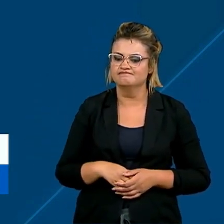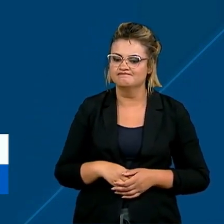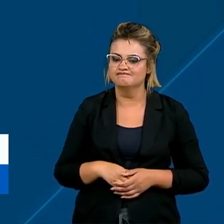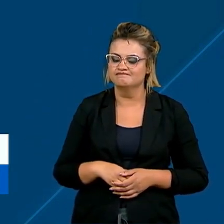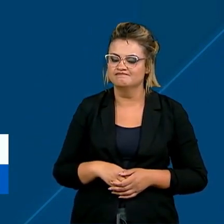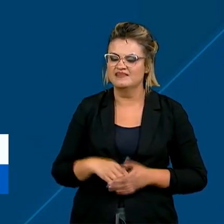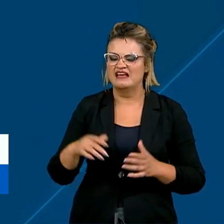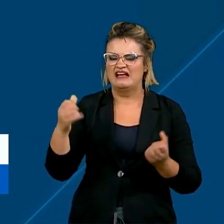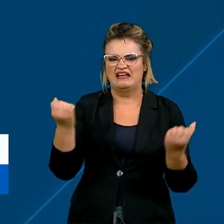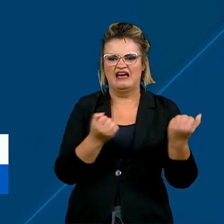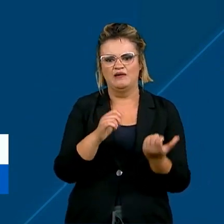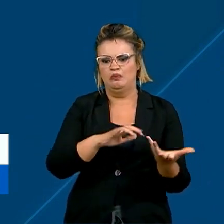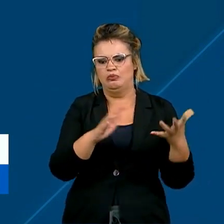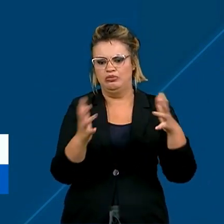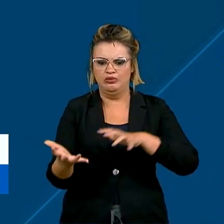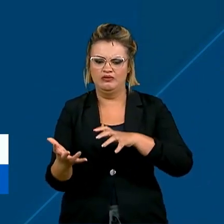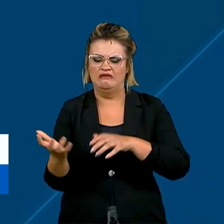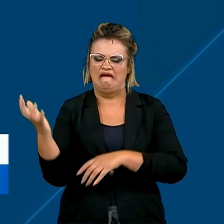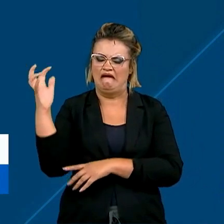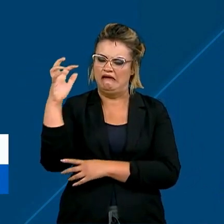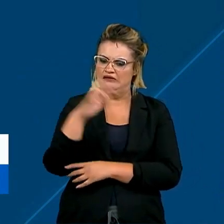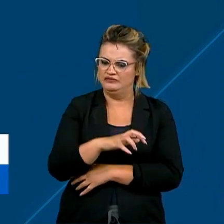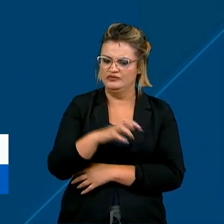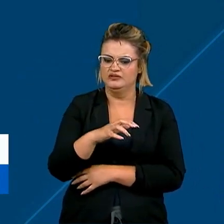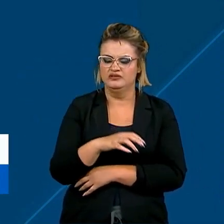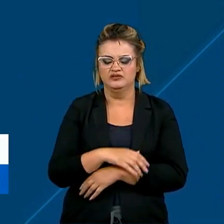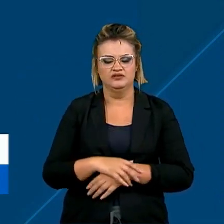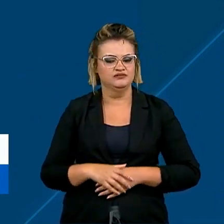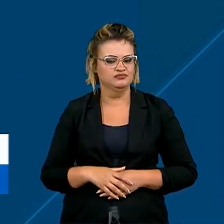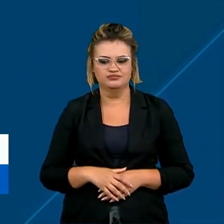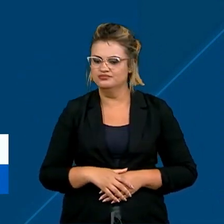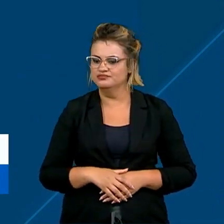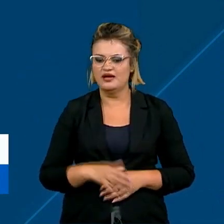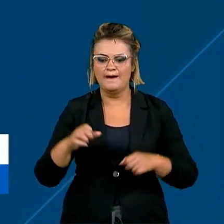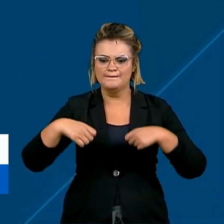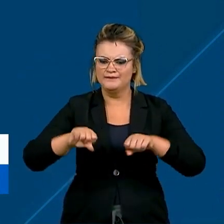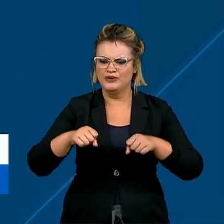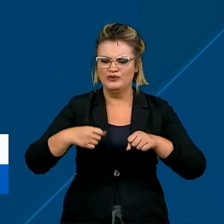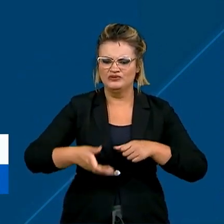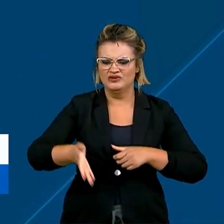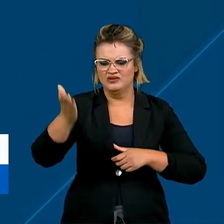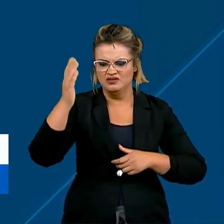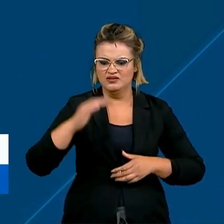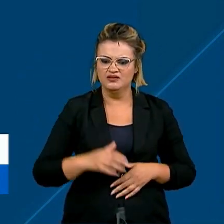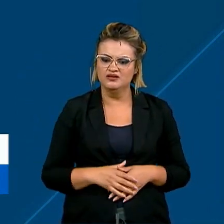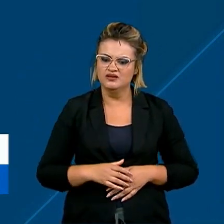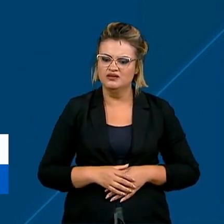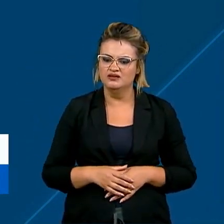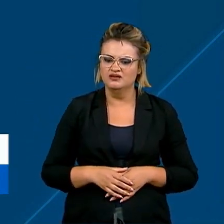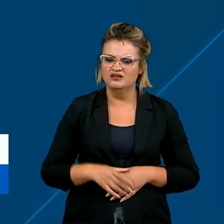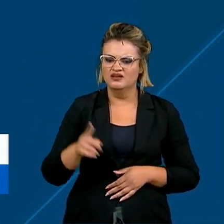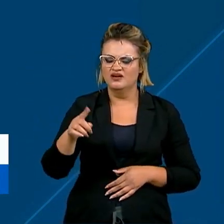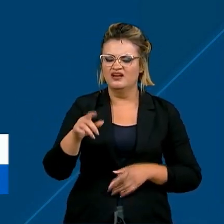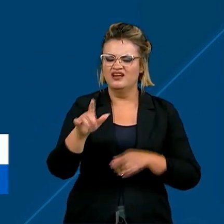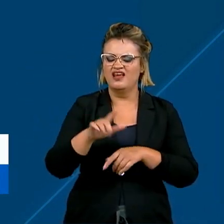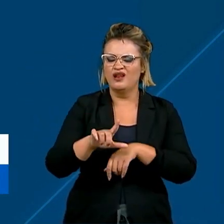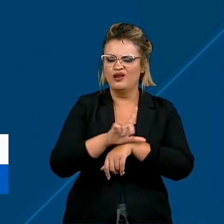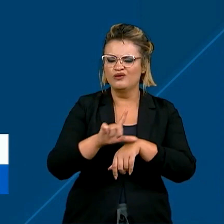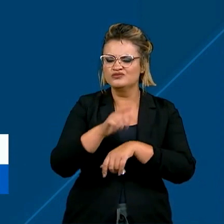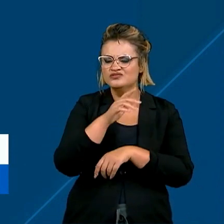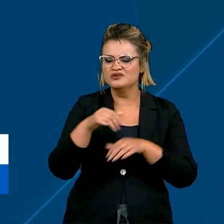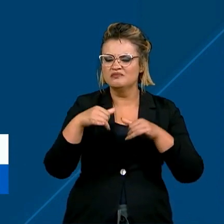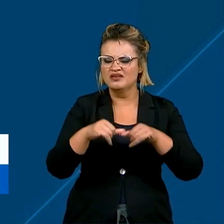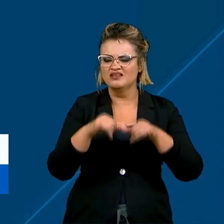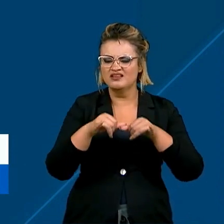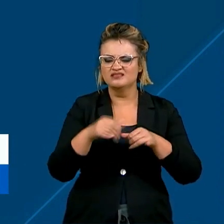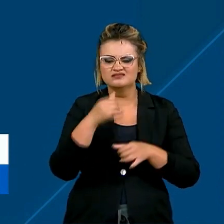virou carro, árvore, só Jesus. Olha a moto da menina, olha. Olha o mercadinho lá embaixo, a